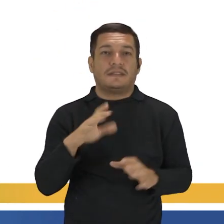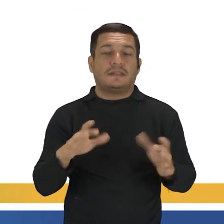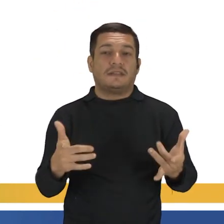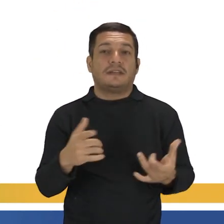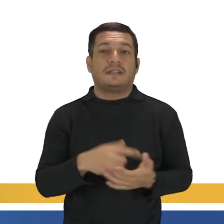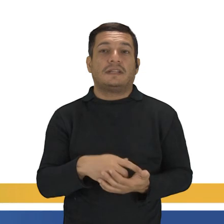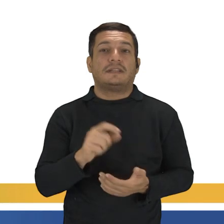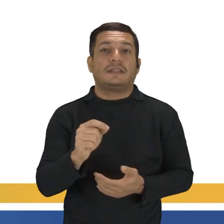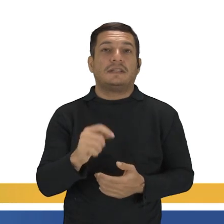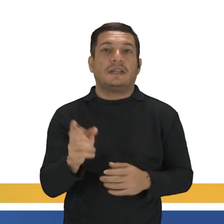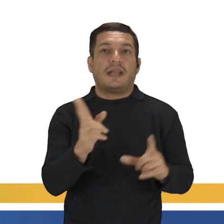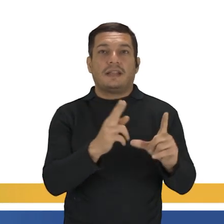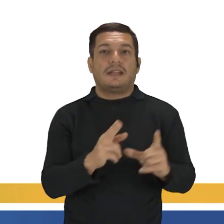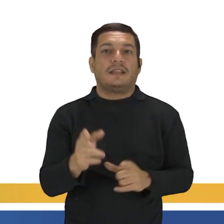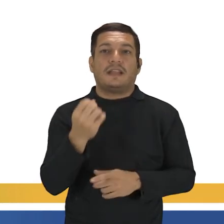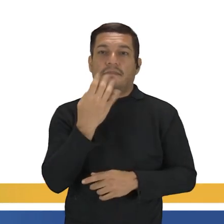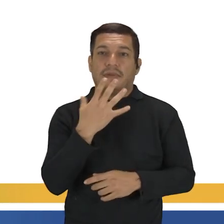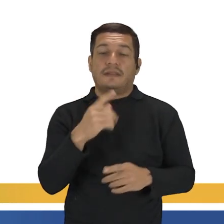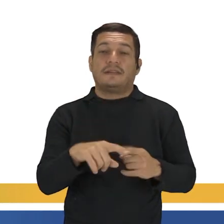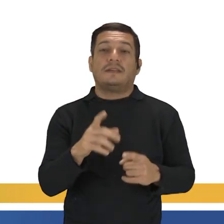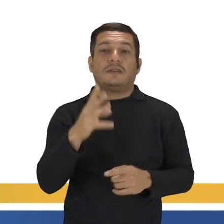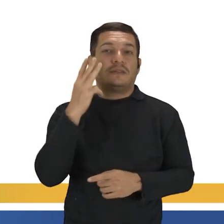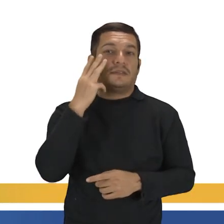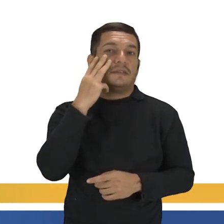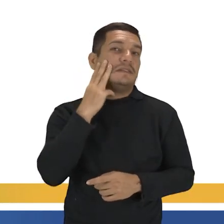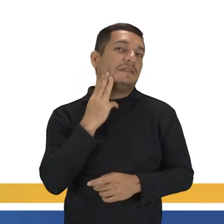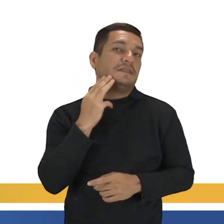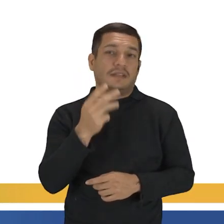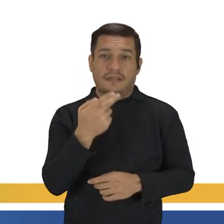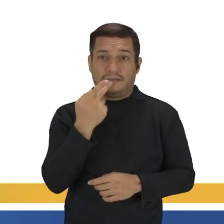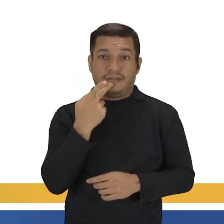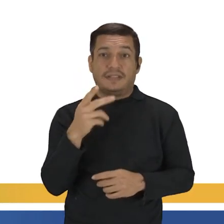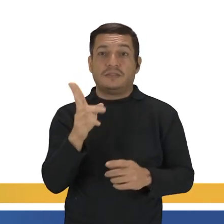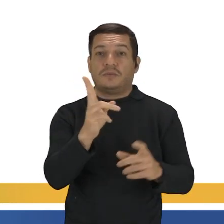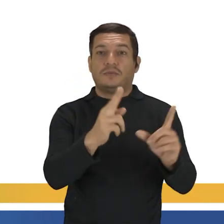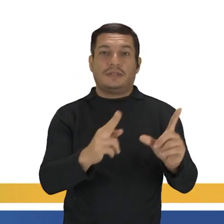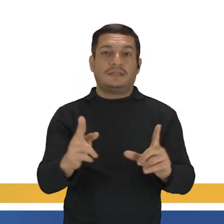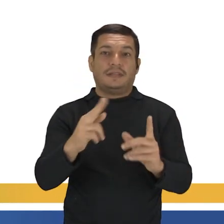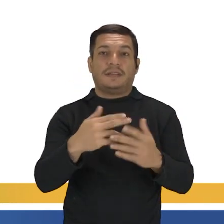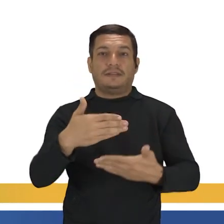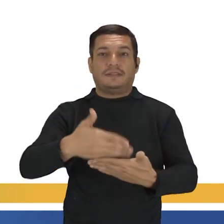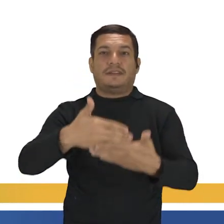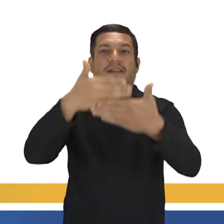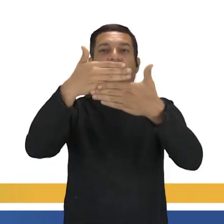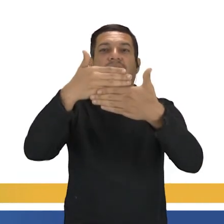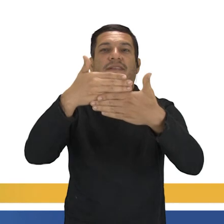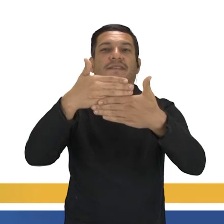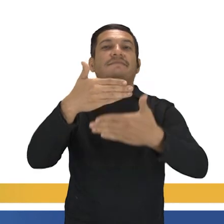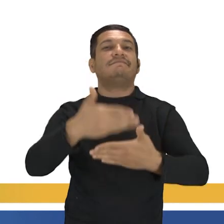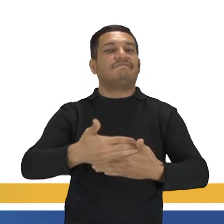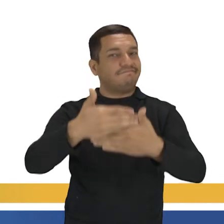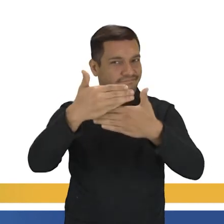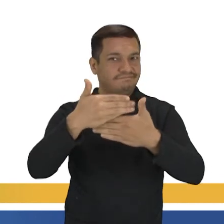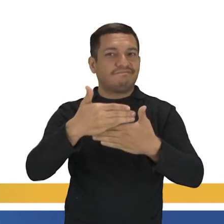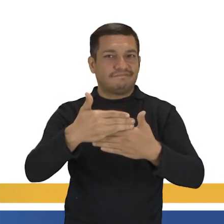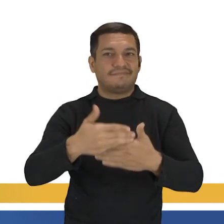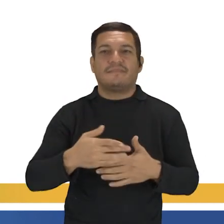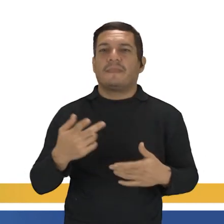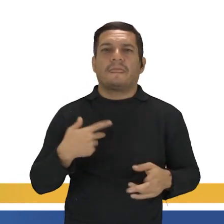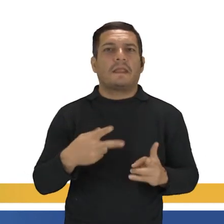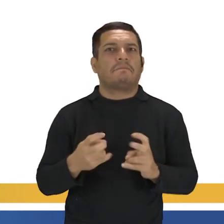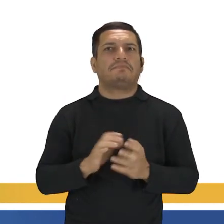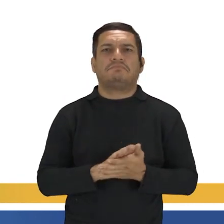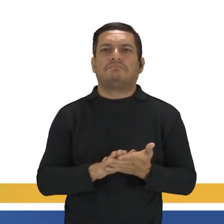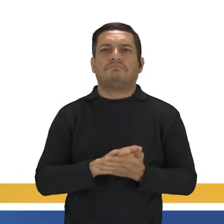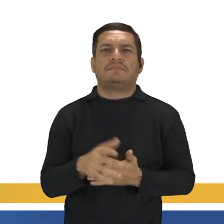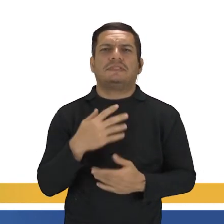o Cebolinha desenha tão bem que o Cascão tava falando com o desenho que o Cebolinha fez no muro, né? E ele tava